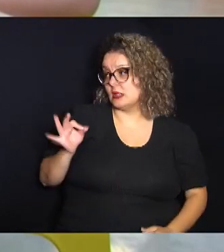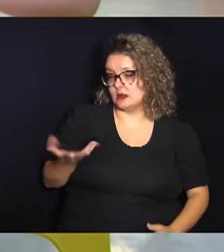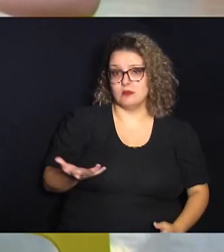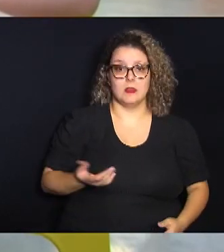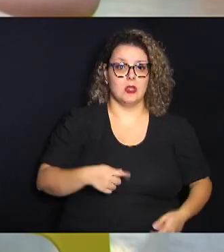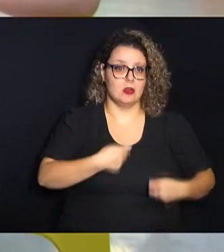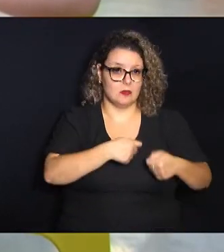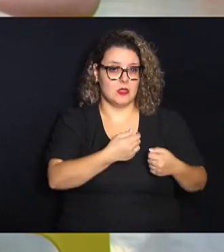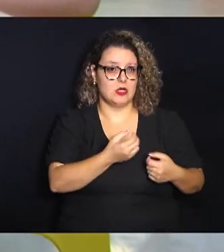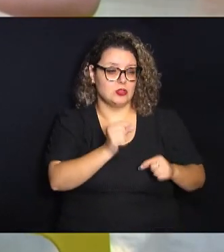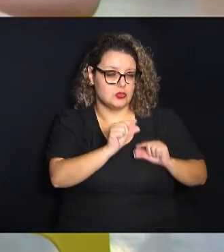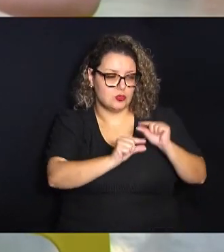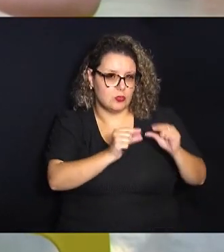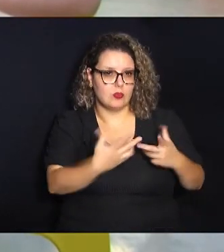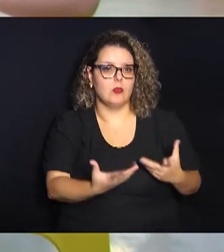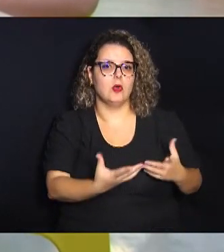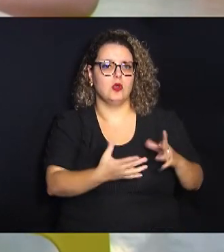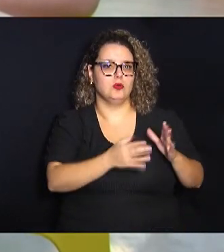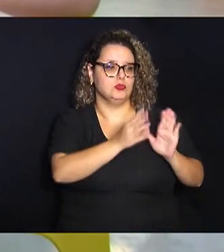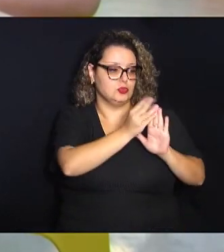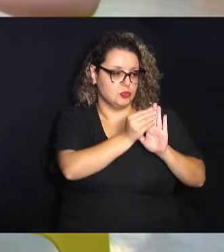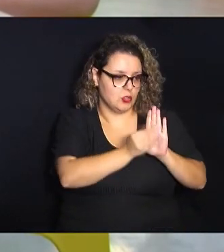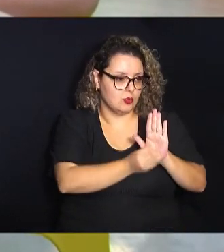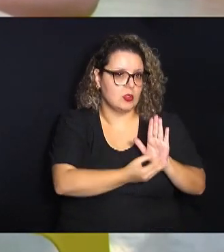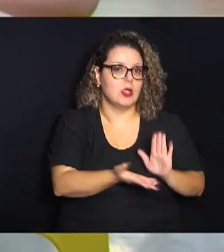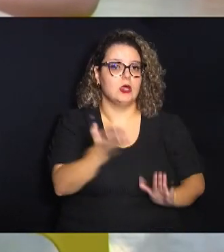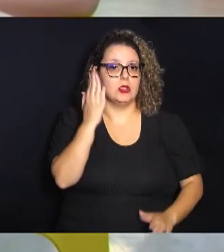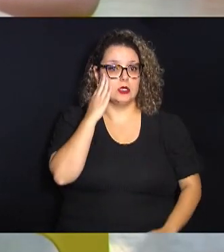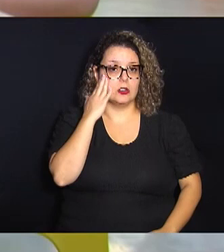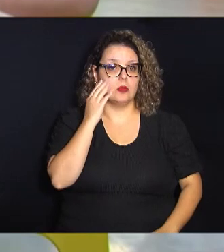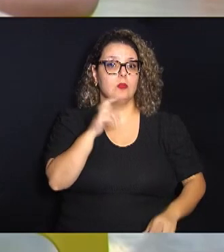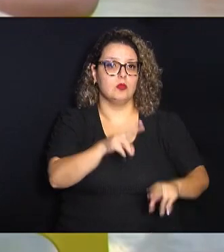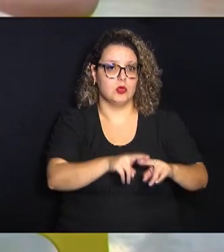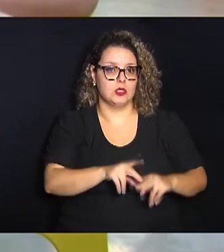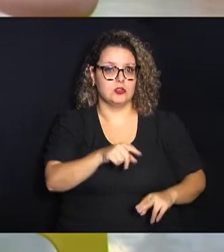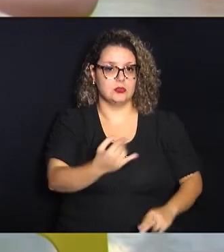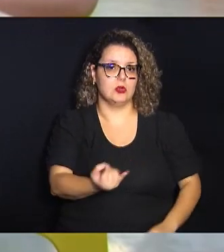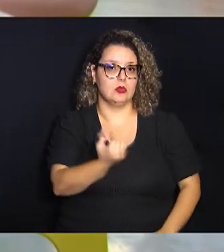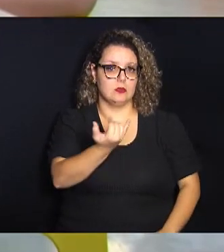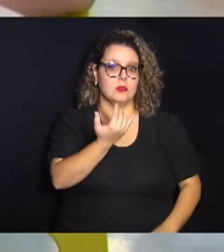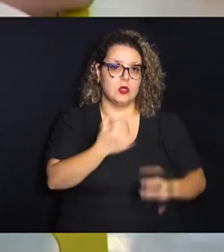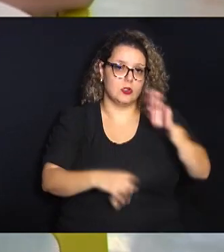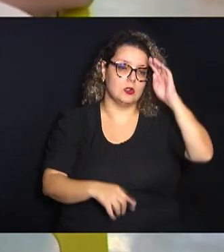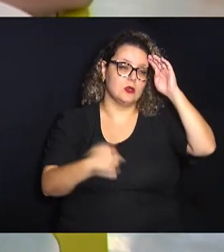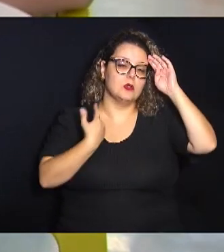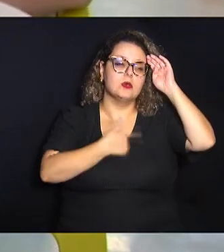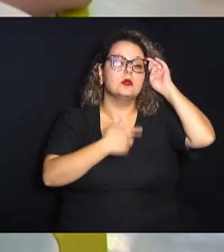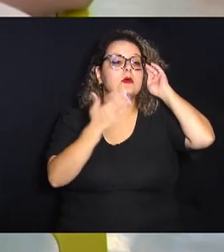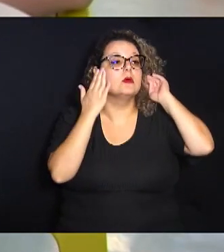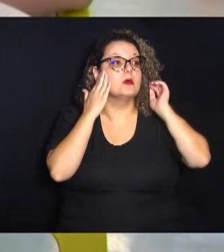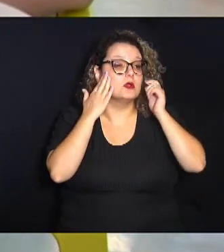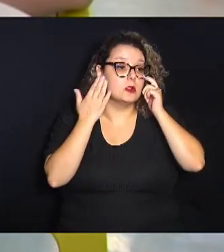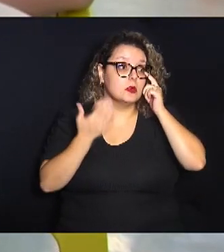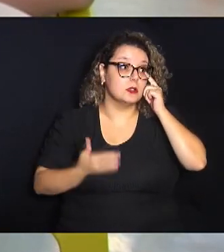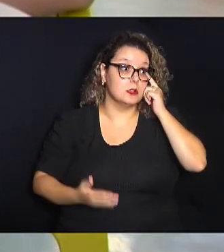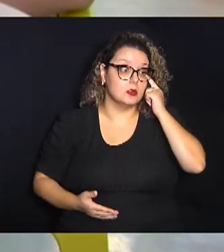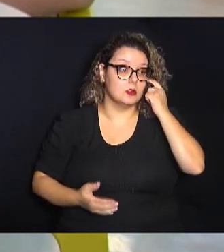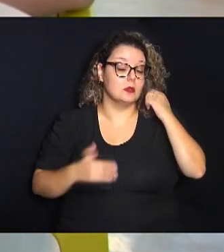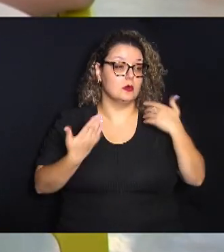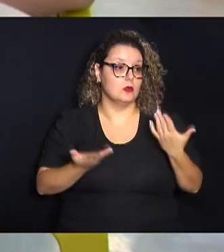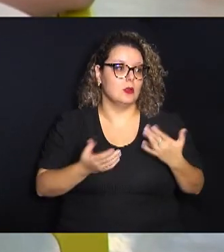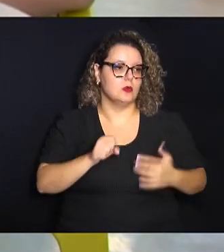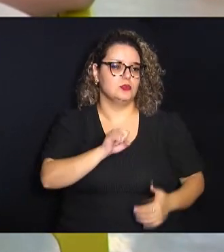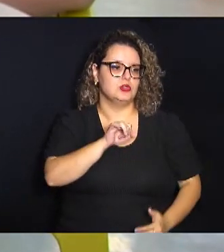conteúdo entender direitinho por isso é tão importante a gente entender de fato quais são os